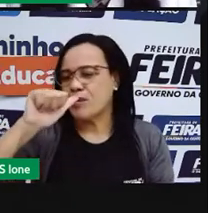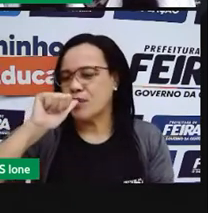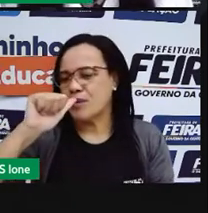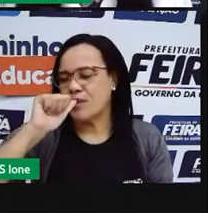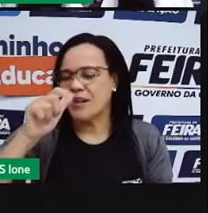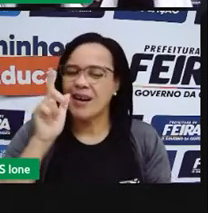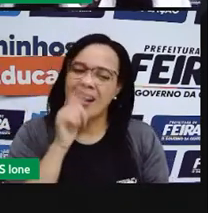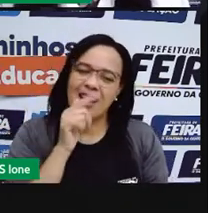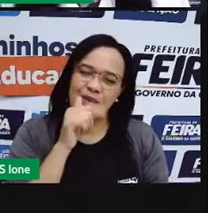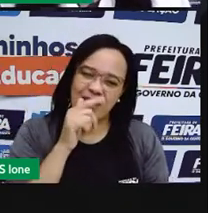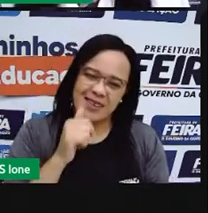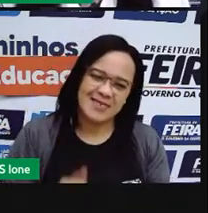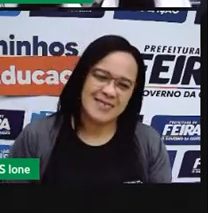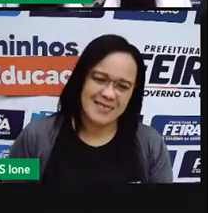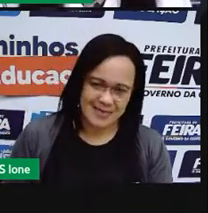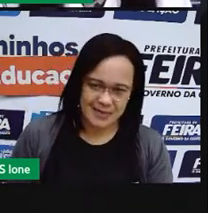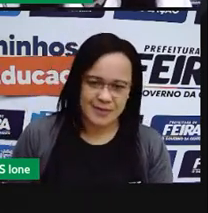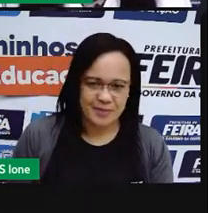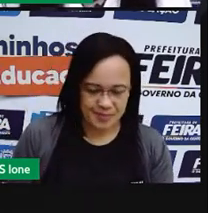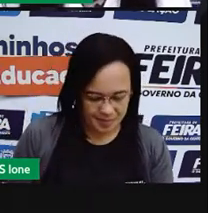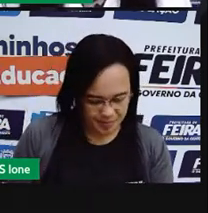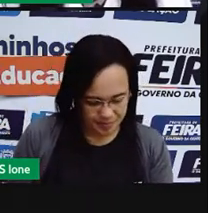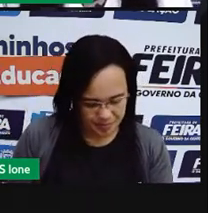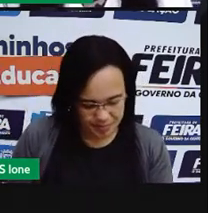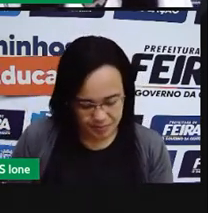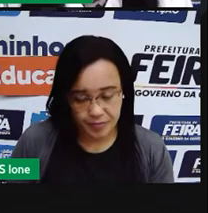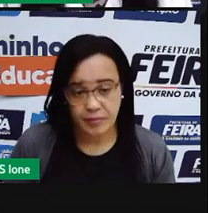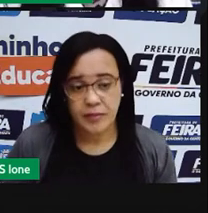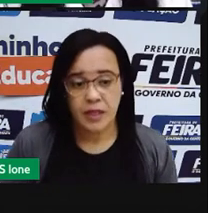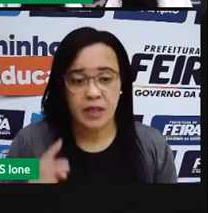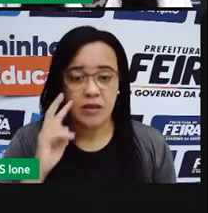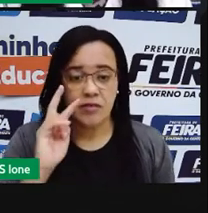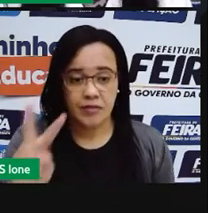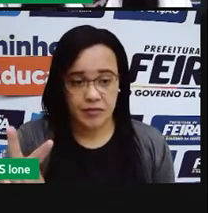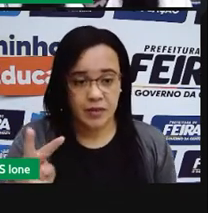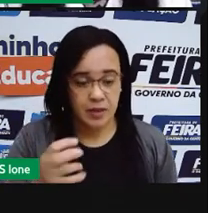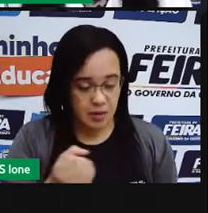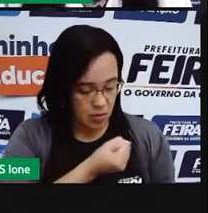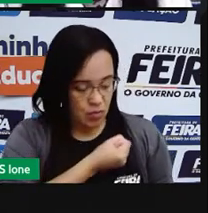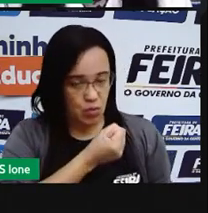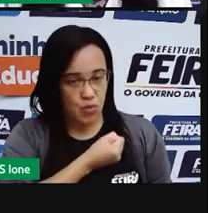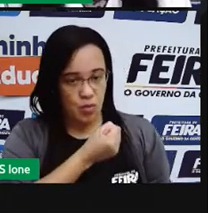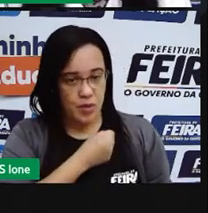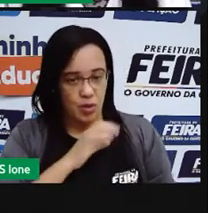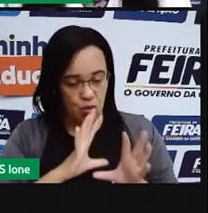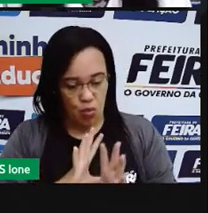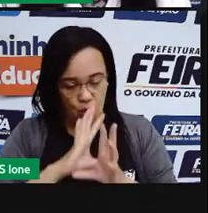Agora, vamos ver a representação numérica desse núcleo, dessa quantidade?